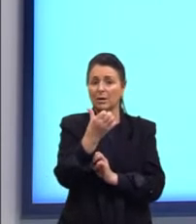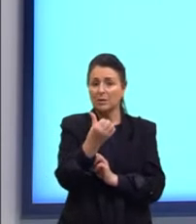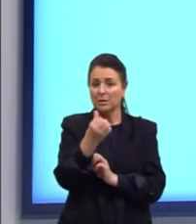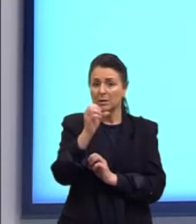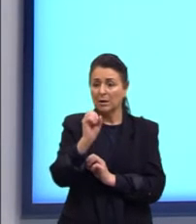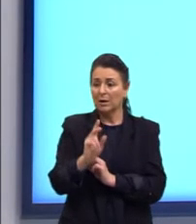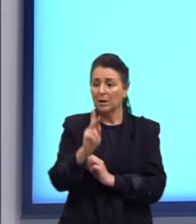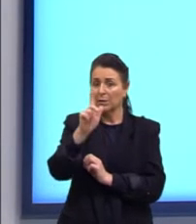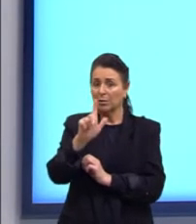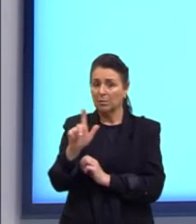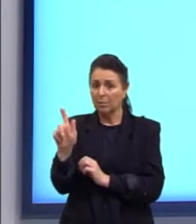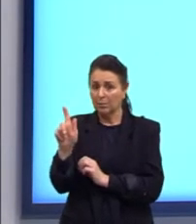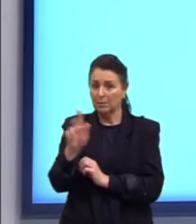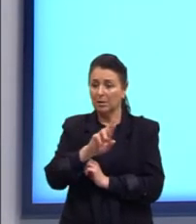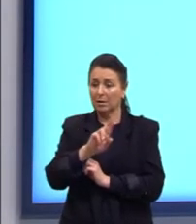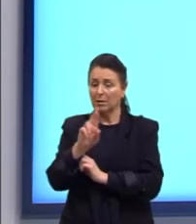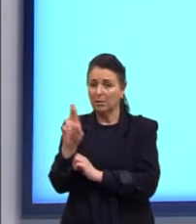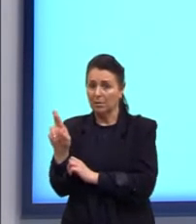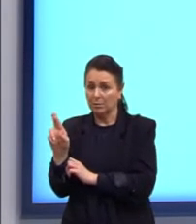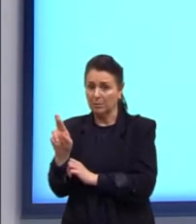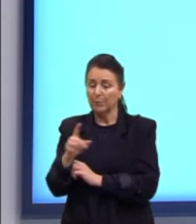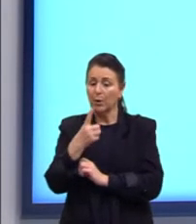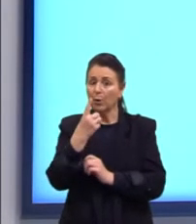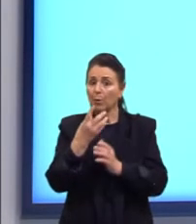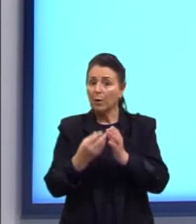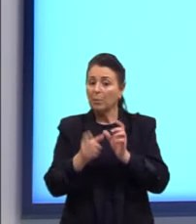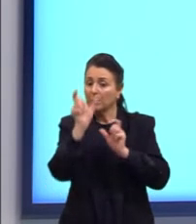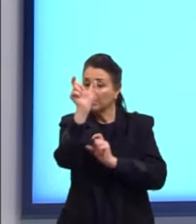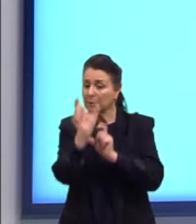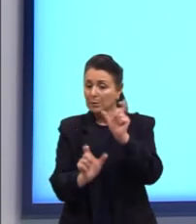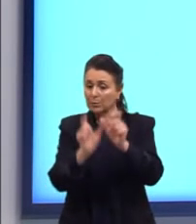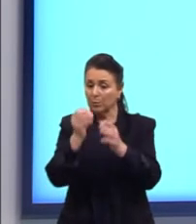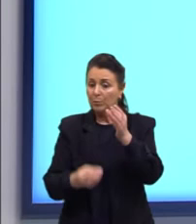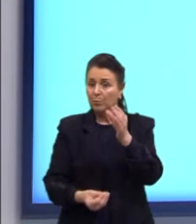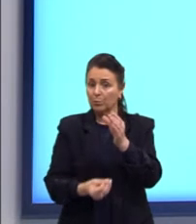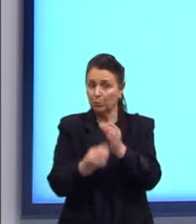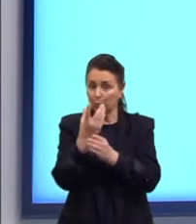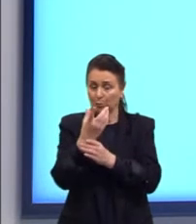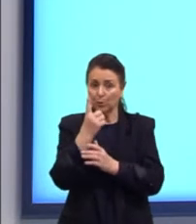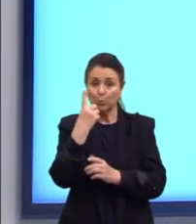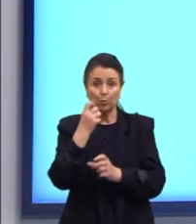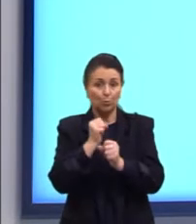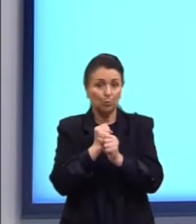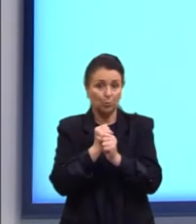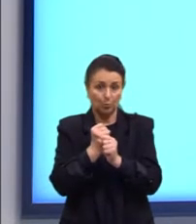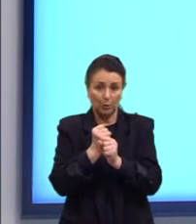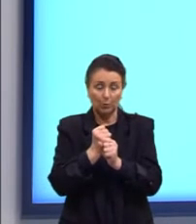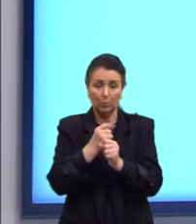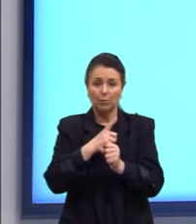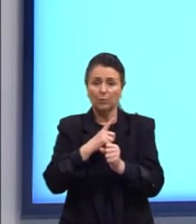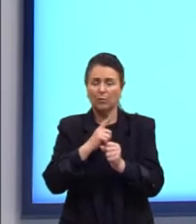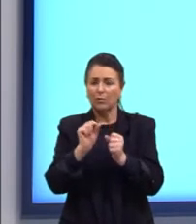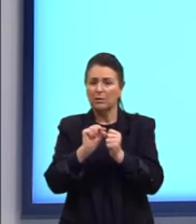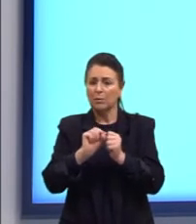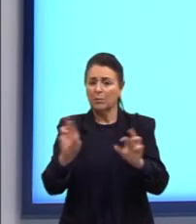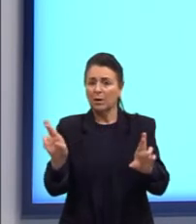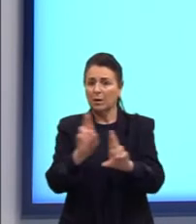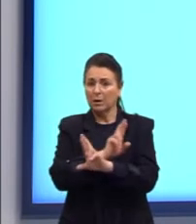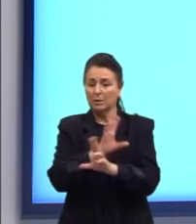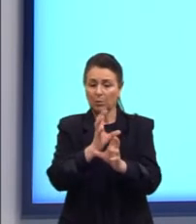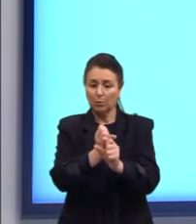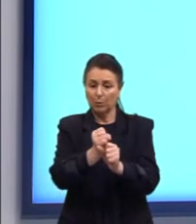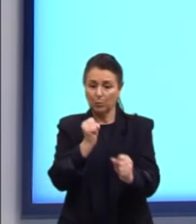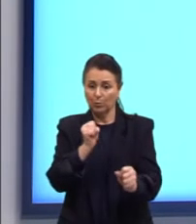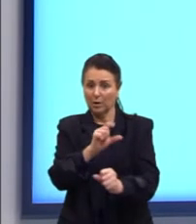Ciente desses valores, um produtor pode, em certo ano, determinar uma relação do lucro L